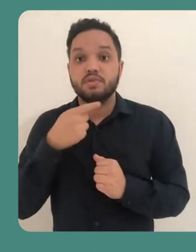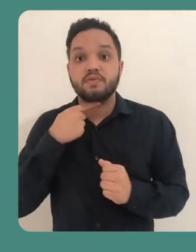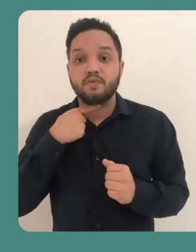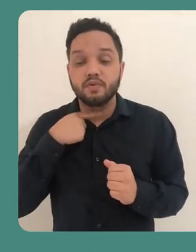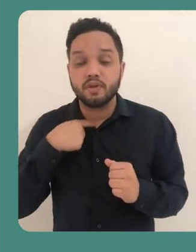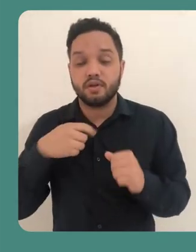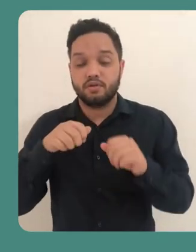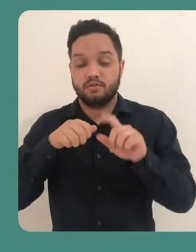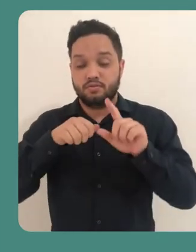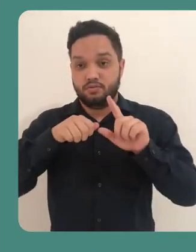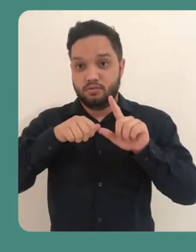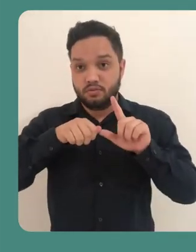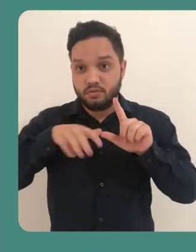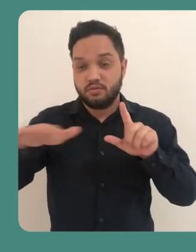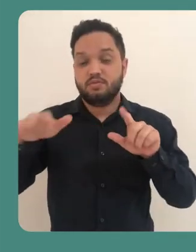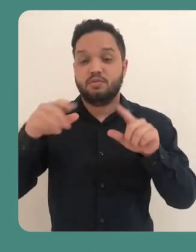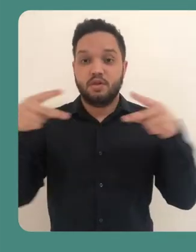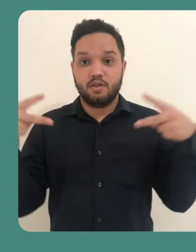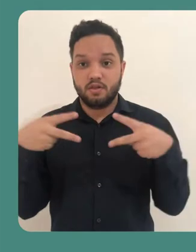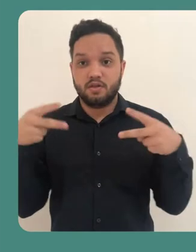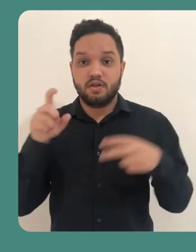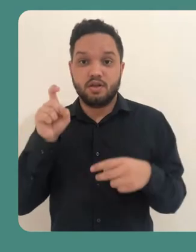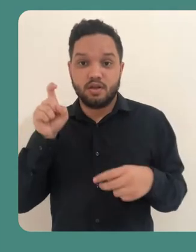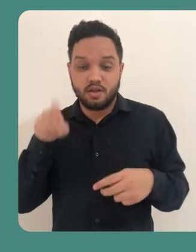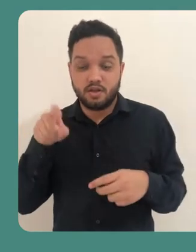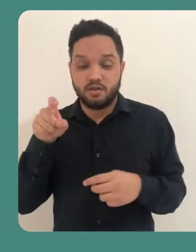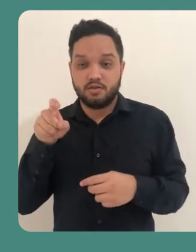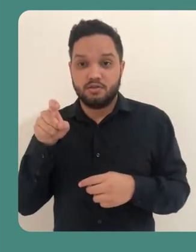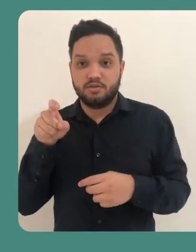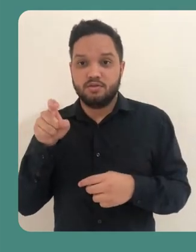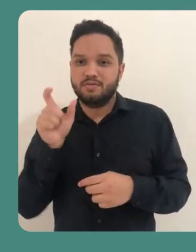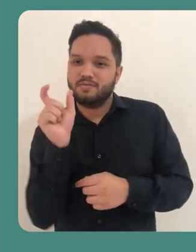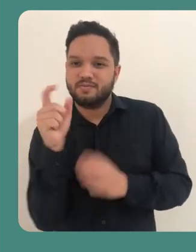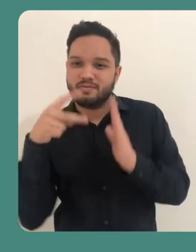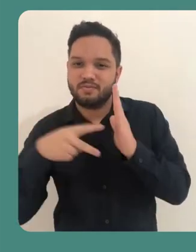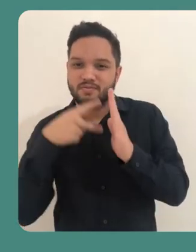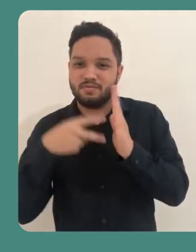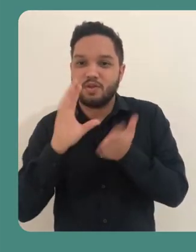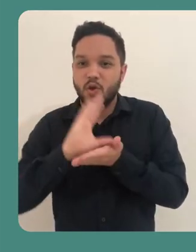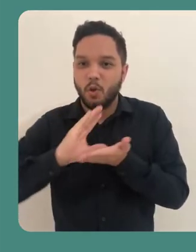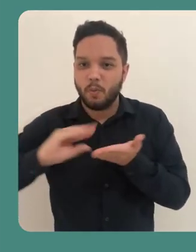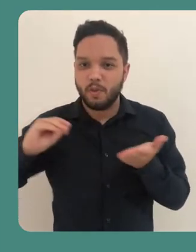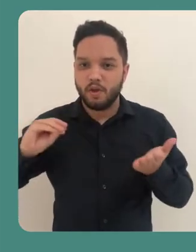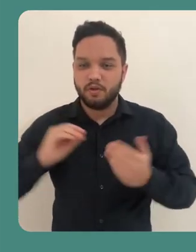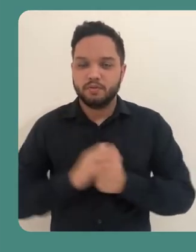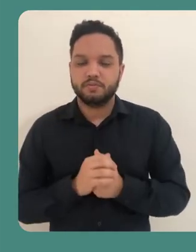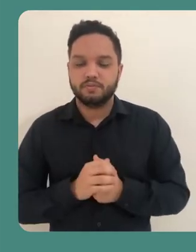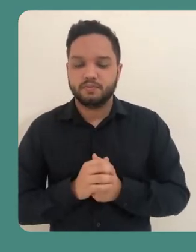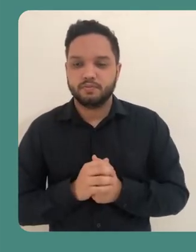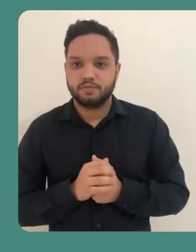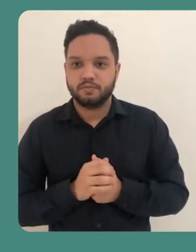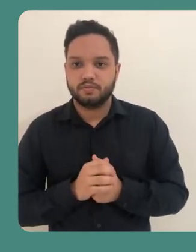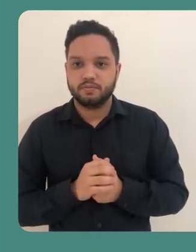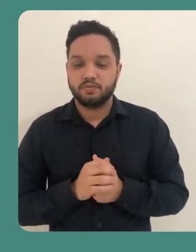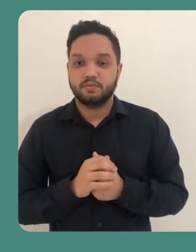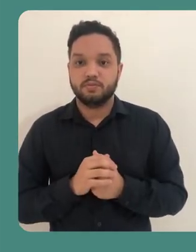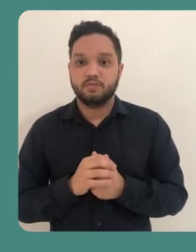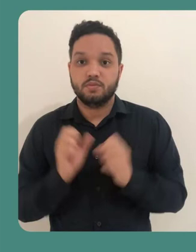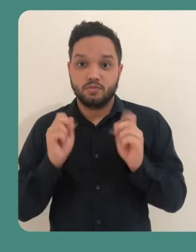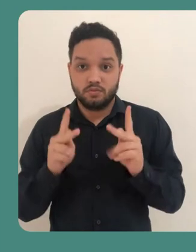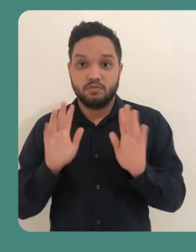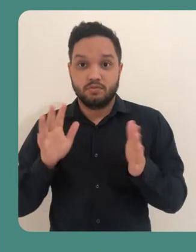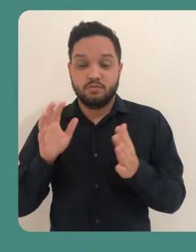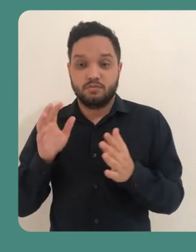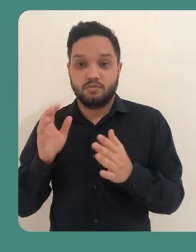você deseja compartilhar o link da sua sala, basta clicar nesse ícone de copiar. Ele vai estar